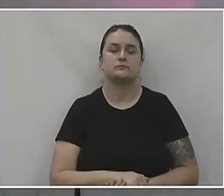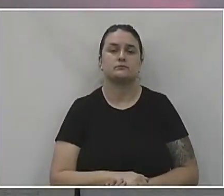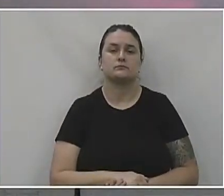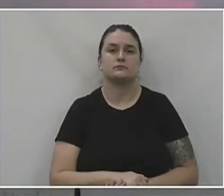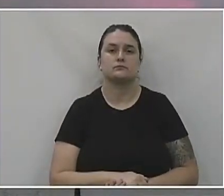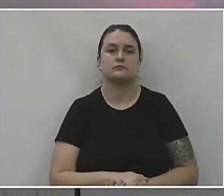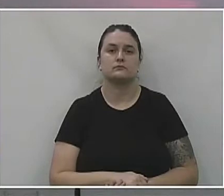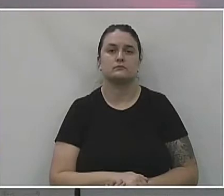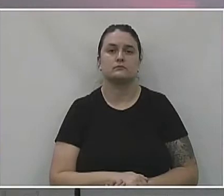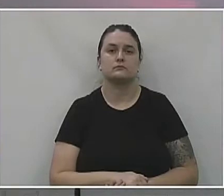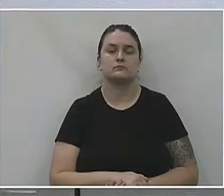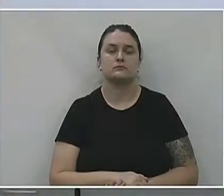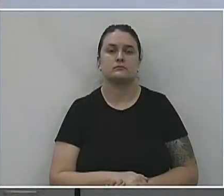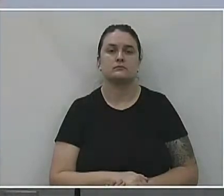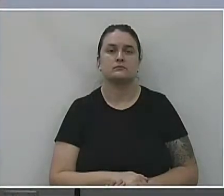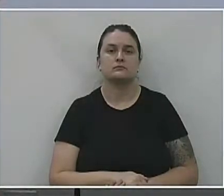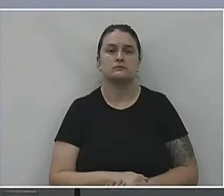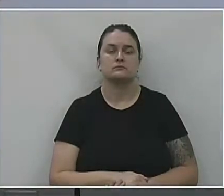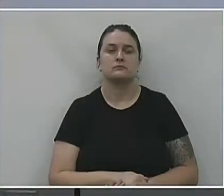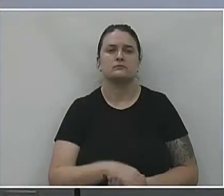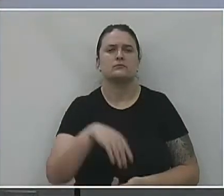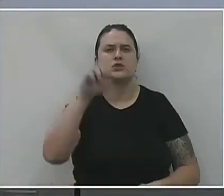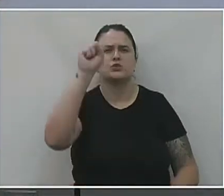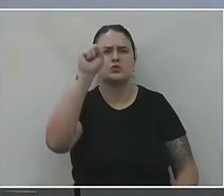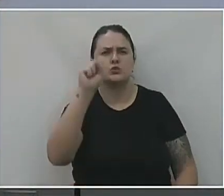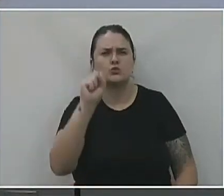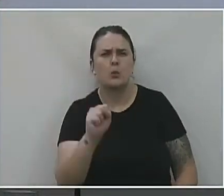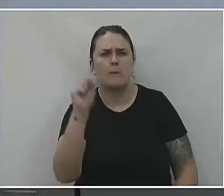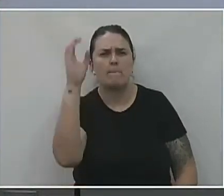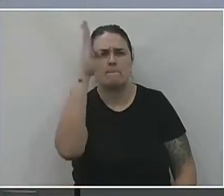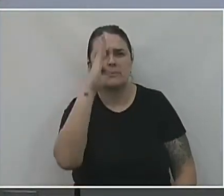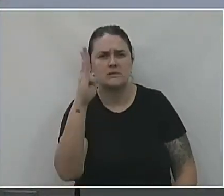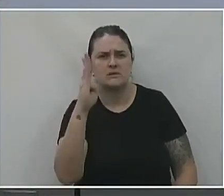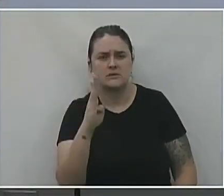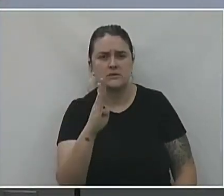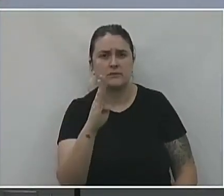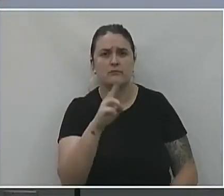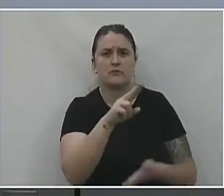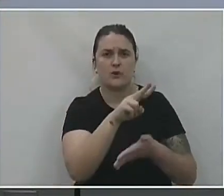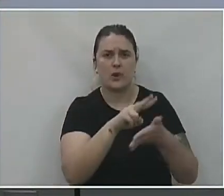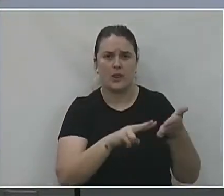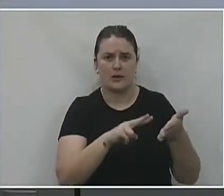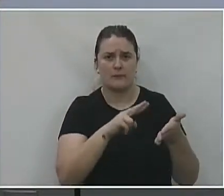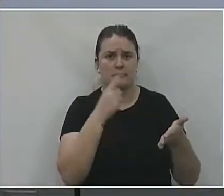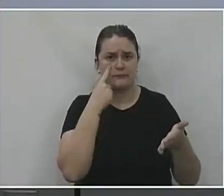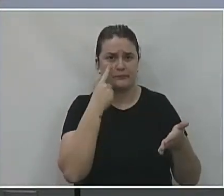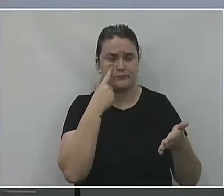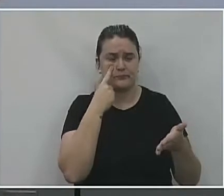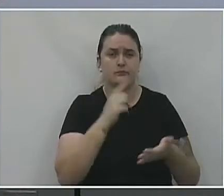situação atual da pandemia no sul do Brasil. Deixa eu ler para vocês aqui.